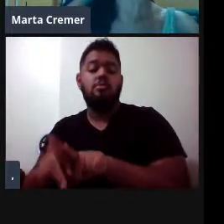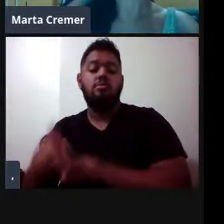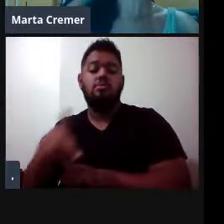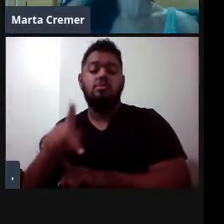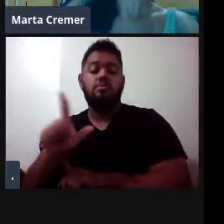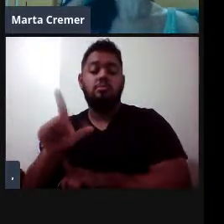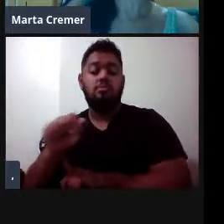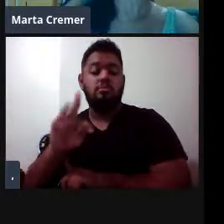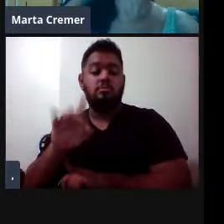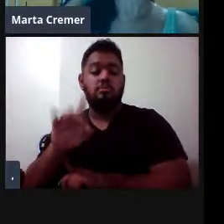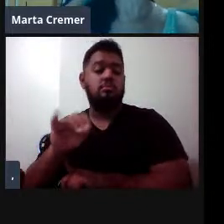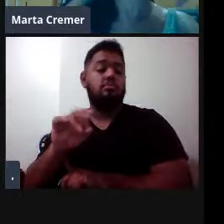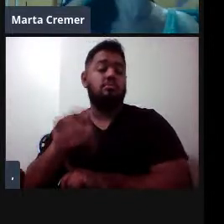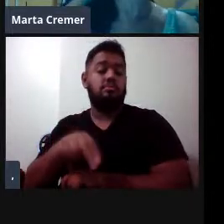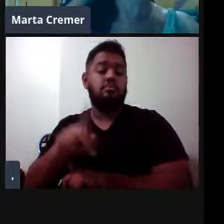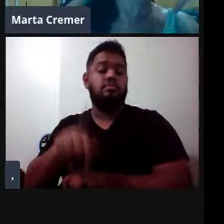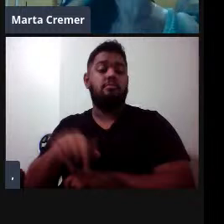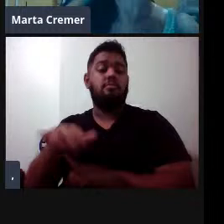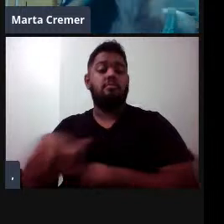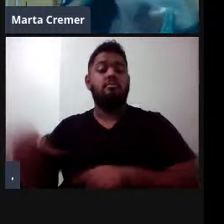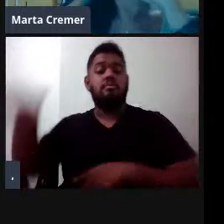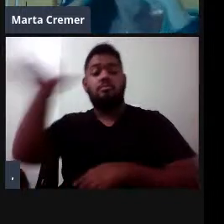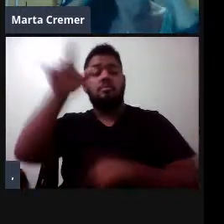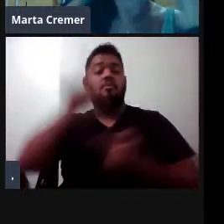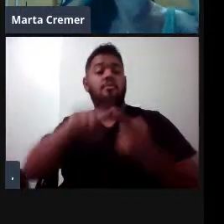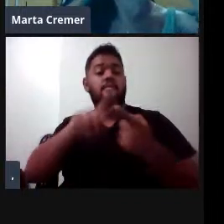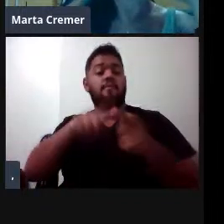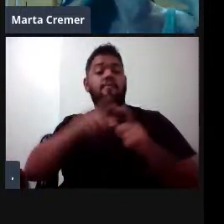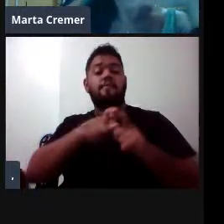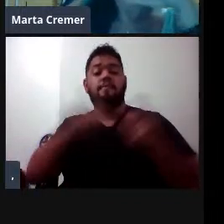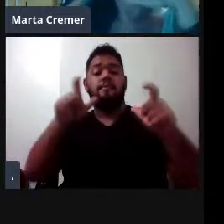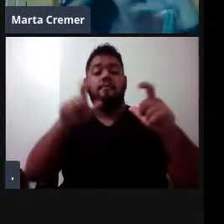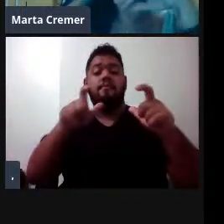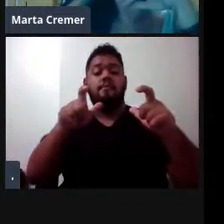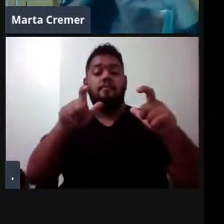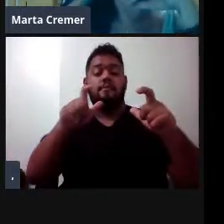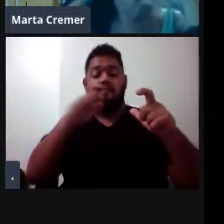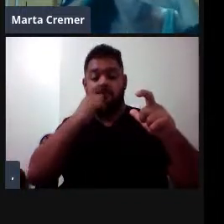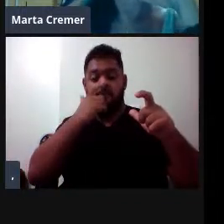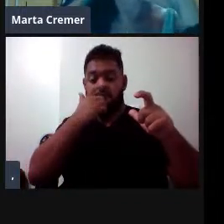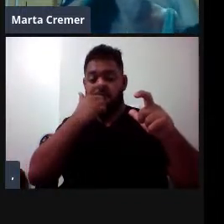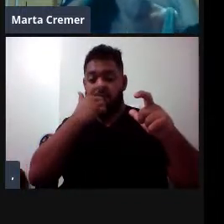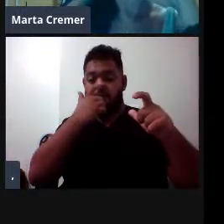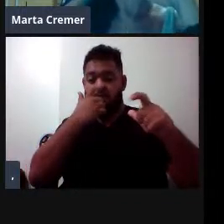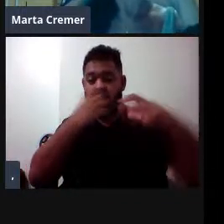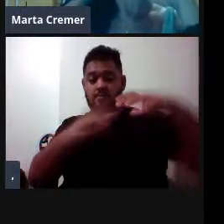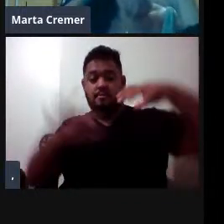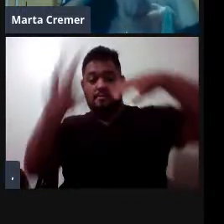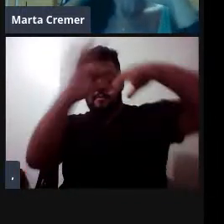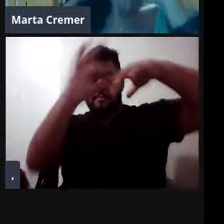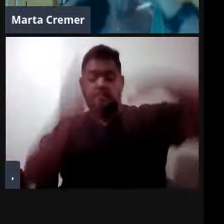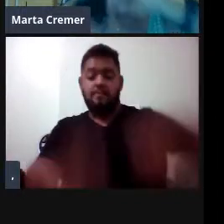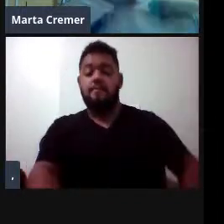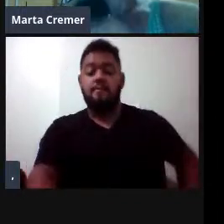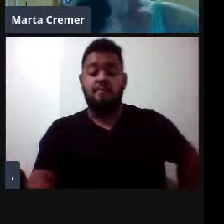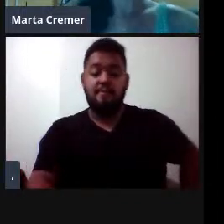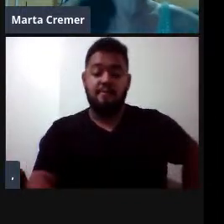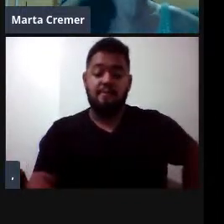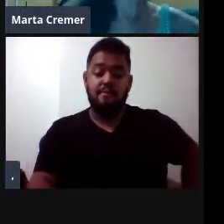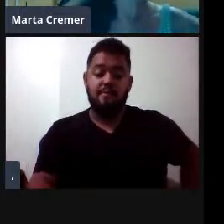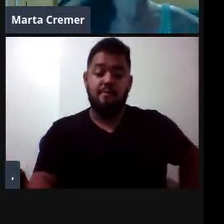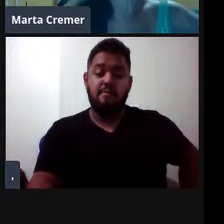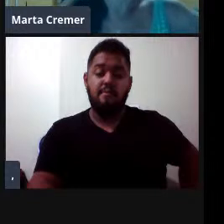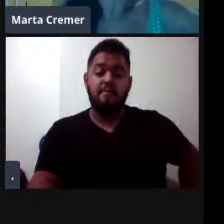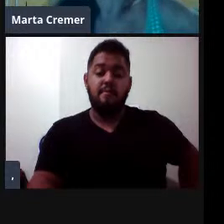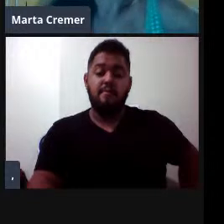superfície e que vão ser mais abundantes nas latitudes médias altas. E aí a gente